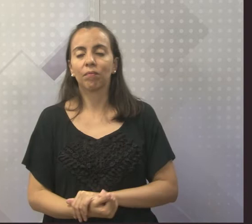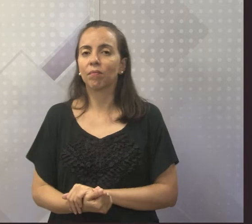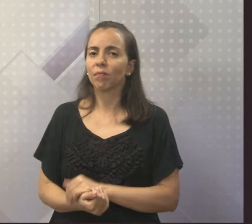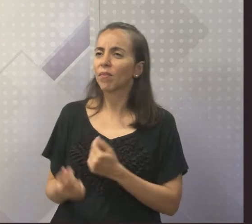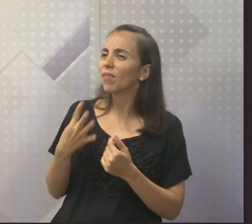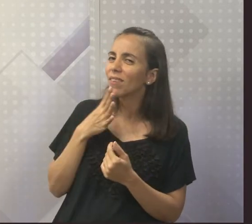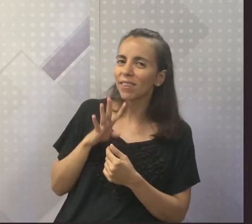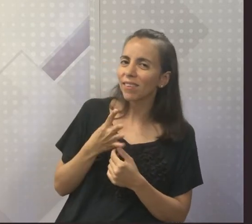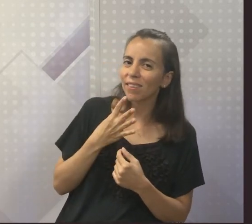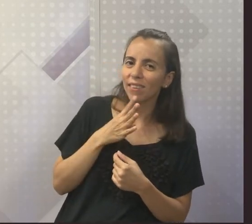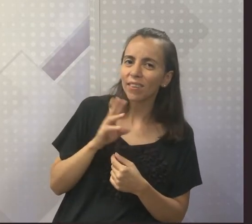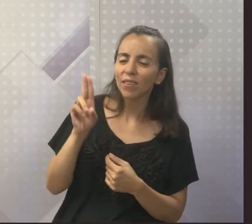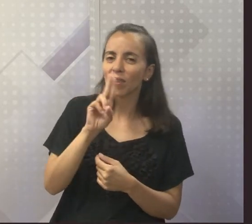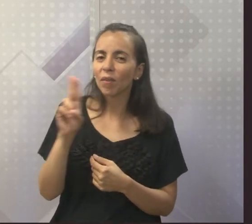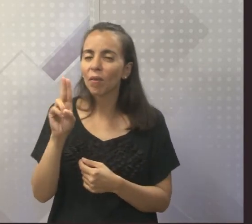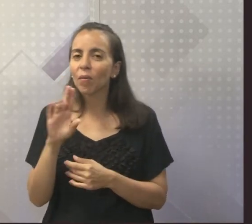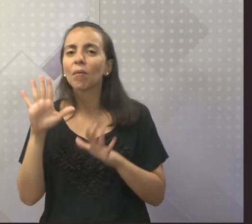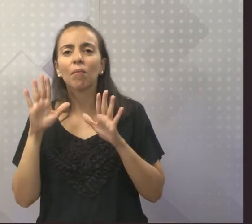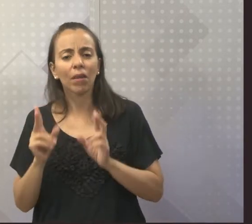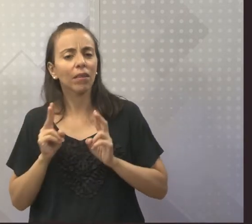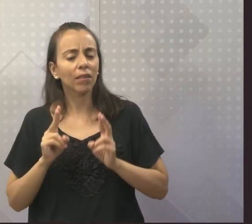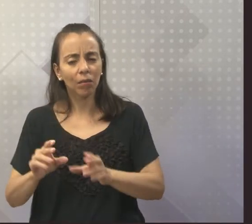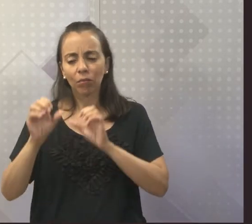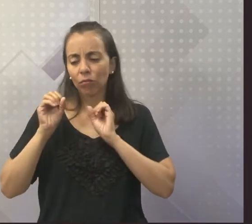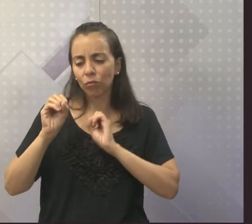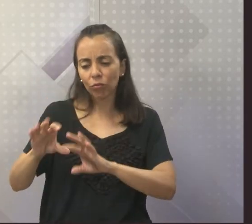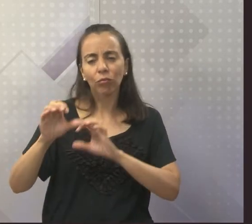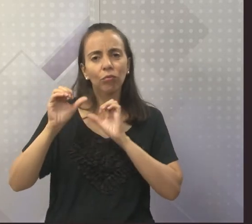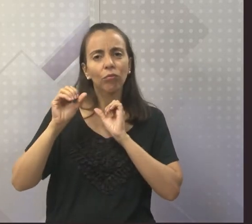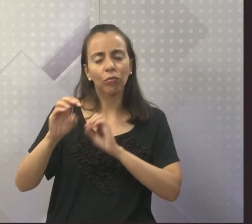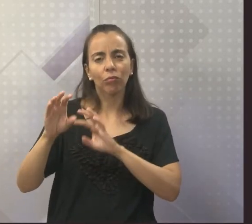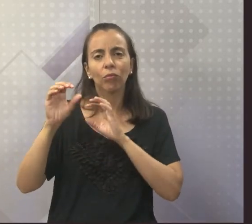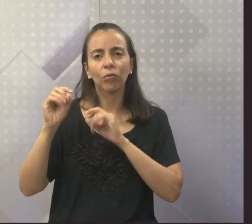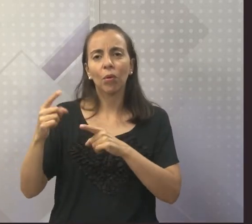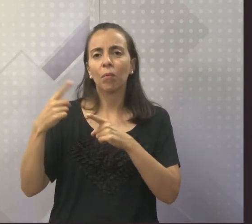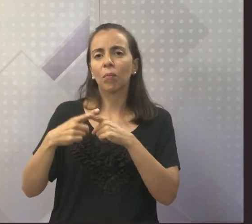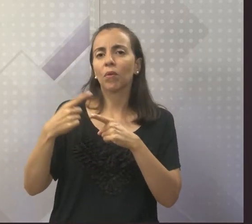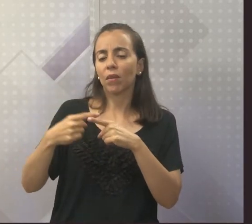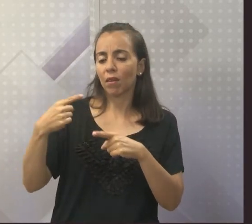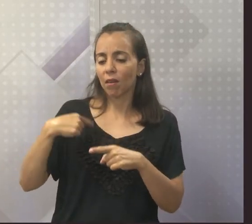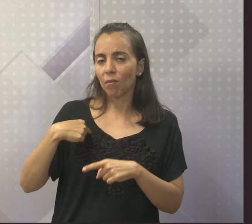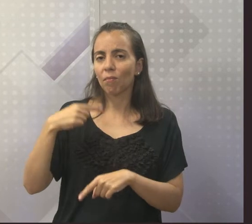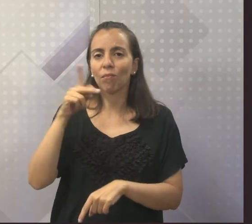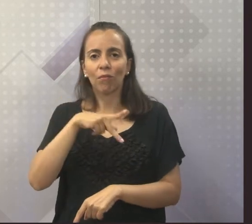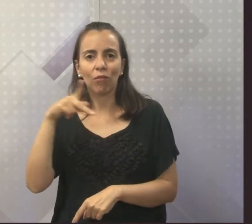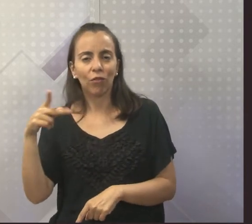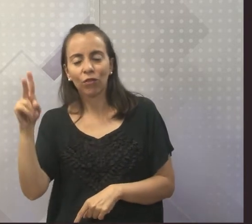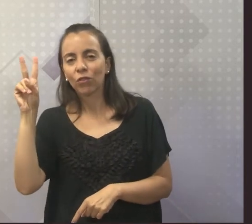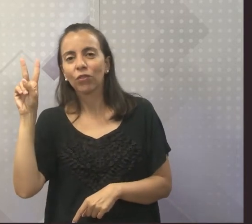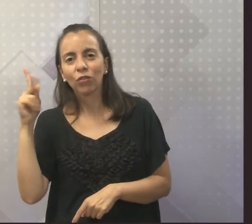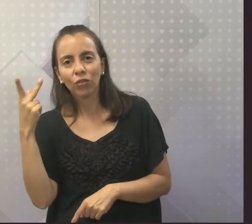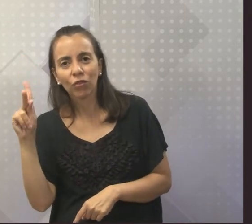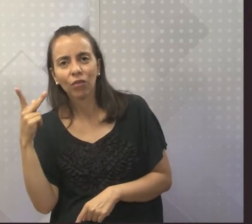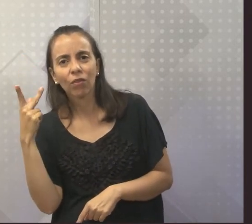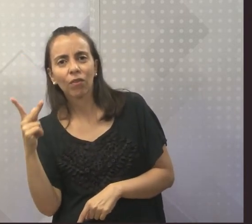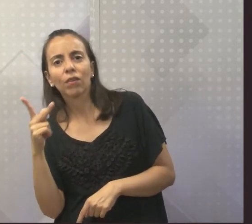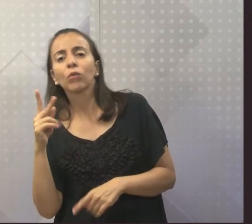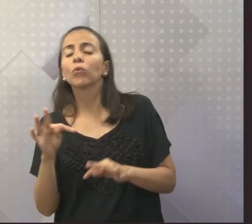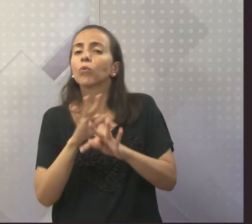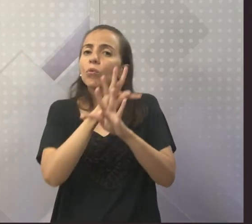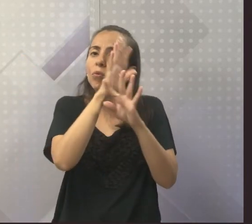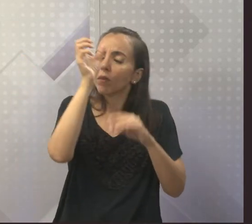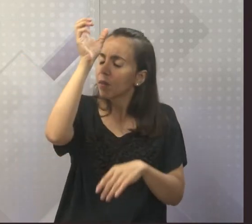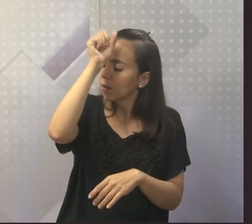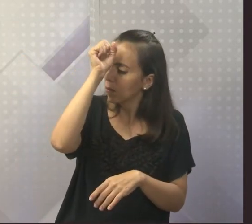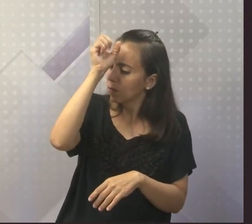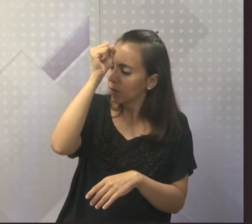aulas sempre eu dou acerca desses negros, porque eu sou professora de história, né? E todo conhecimento